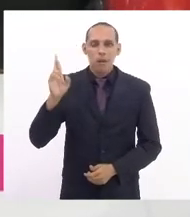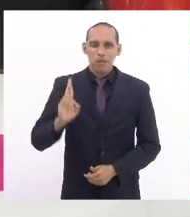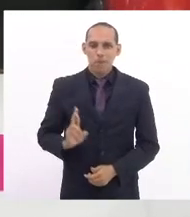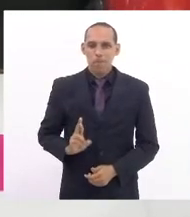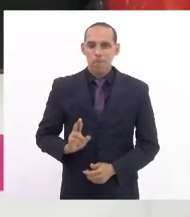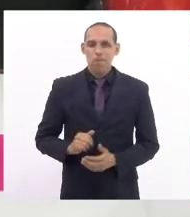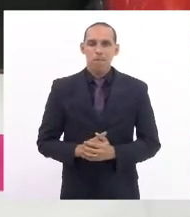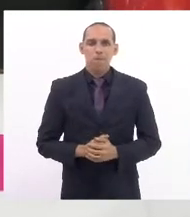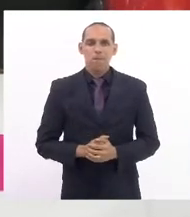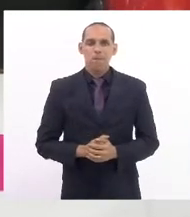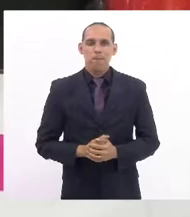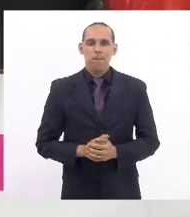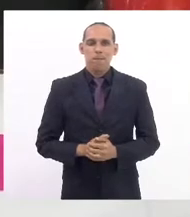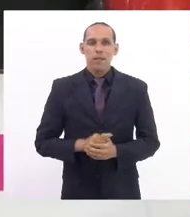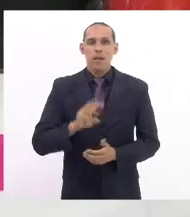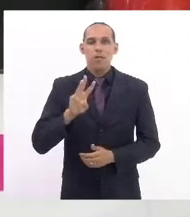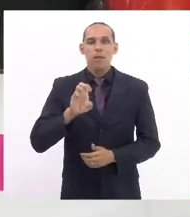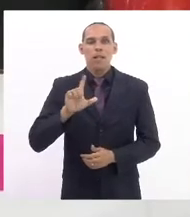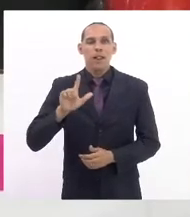deputado Elton José,